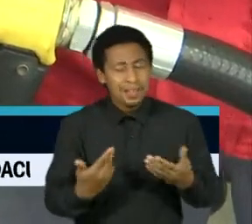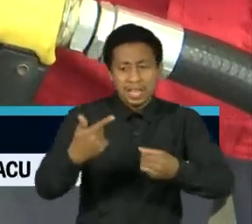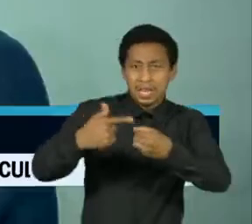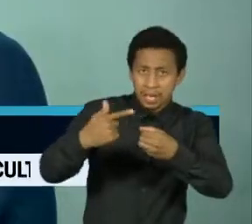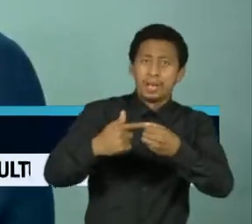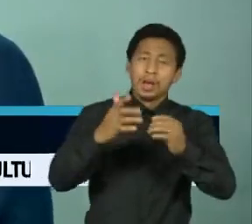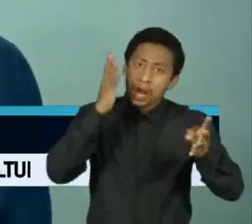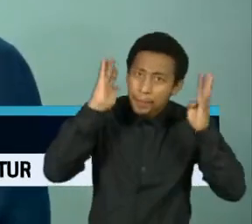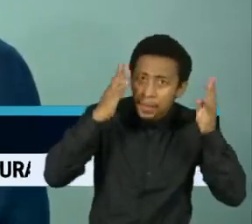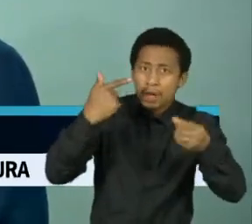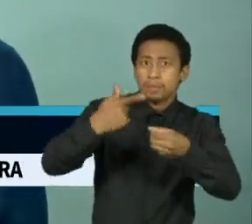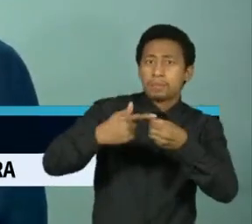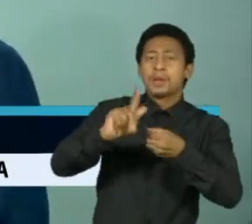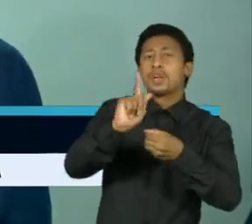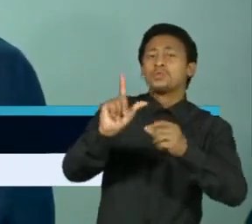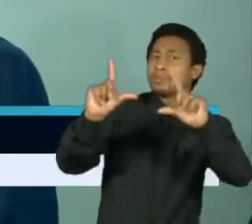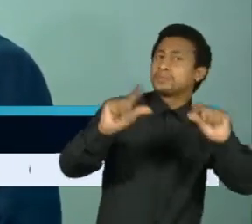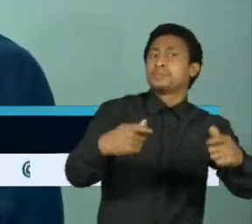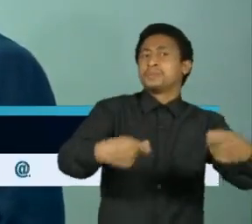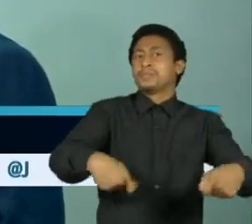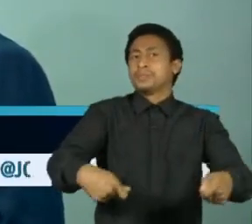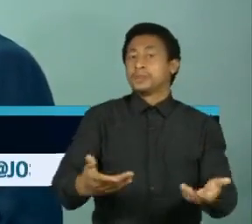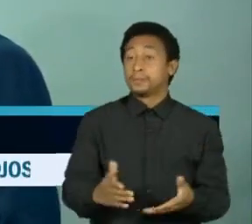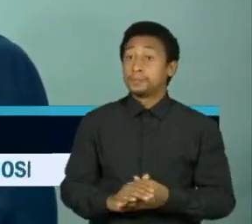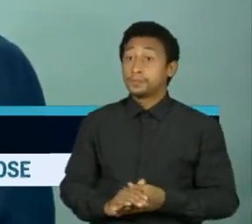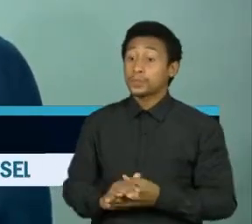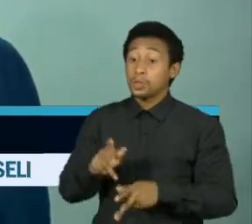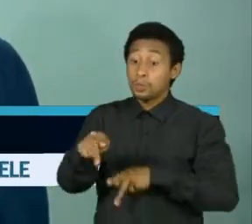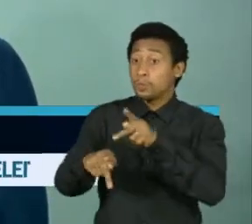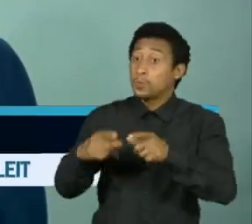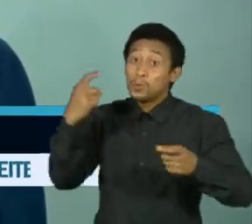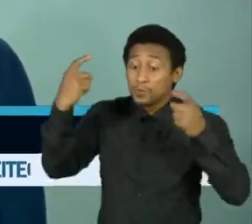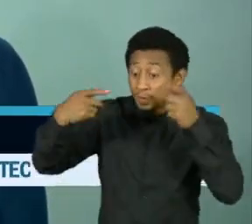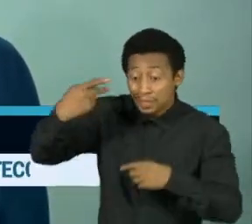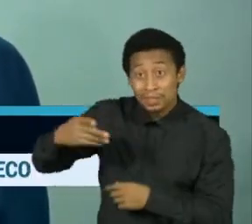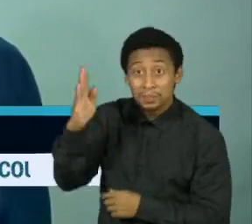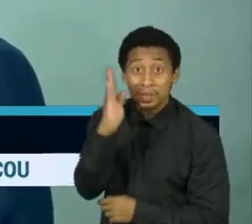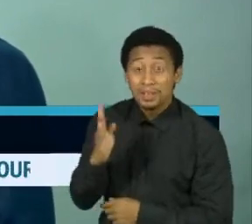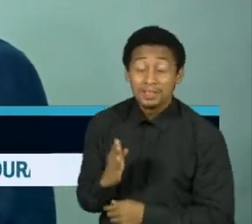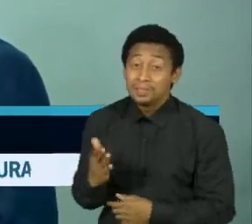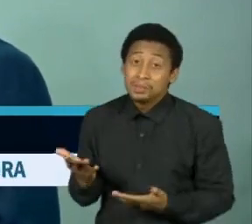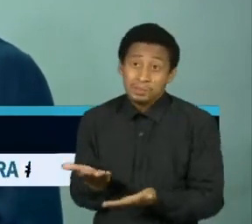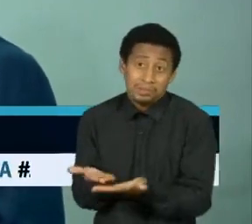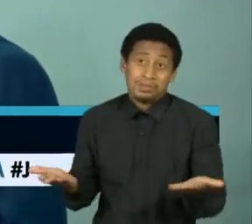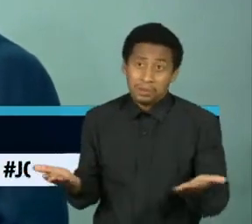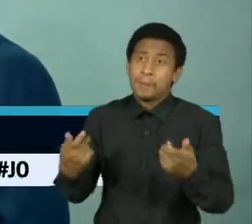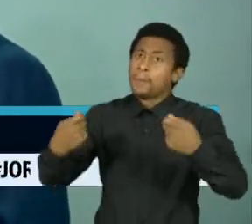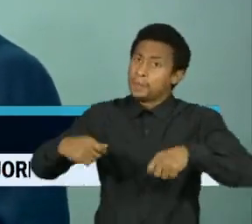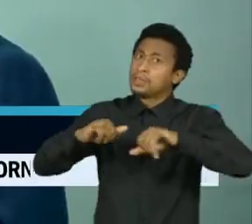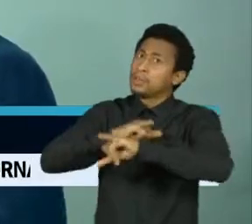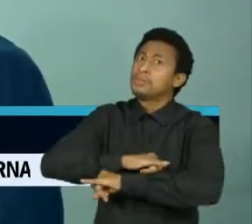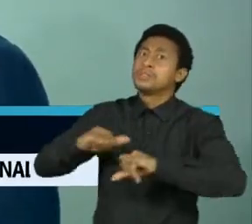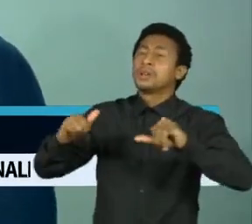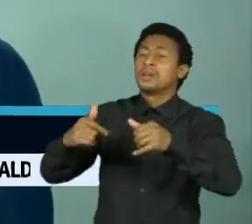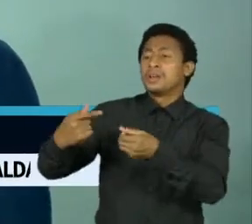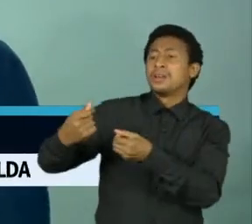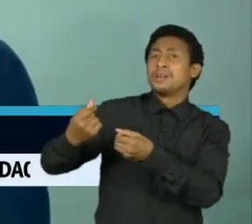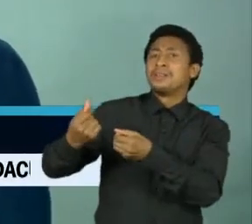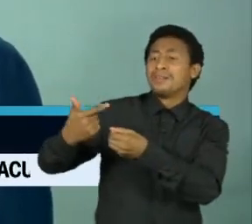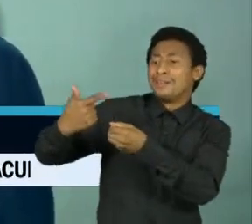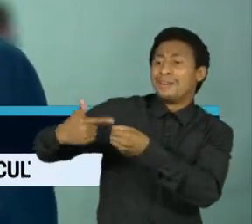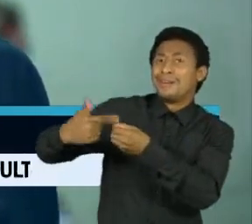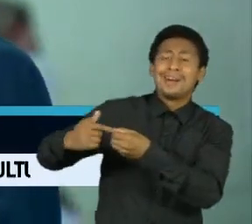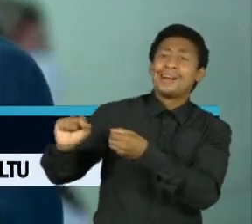continue. Essa situação alarma toda a sociedade brasileira. Nós precisamos dar uma resposta para o preço dos combustíveis estar cada vez mais